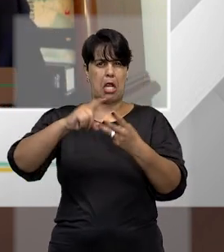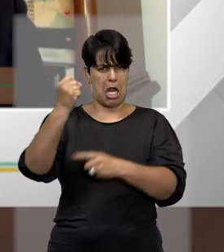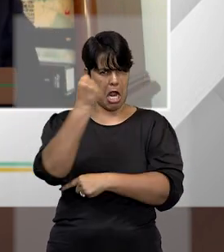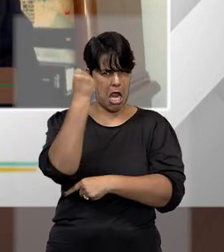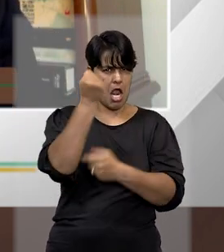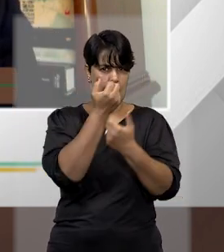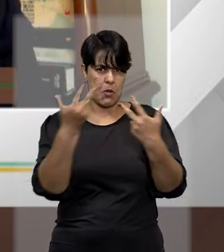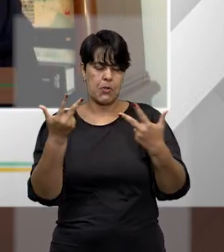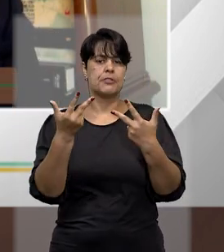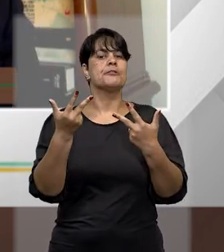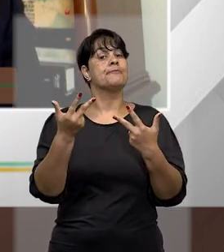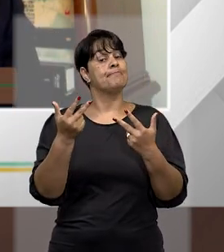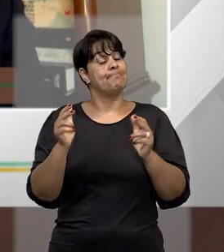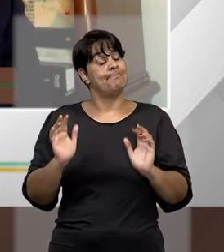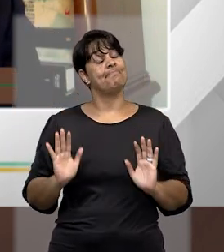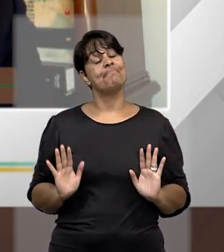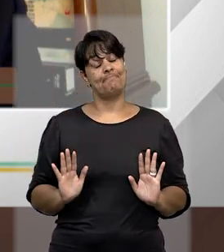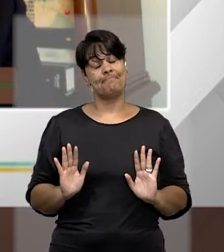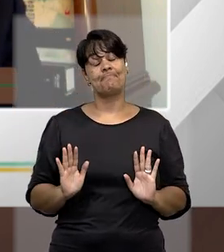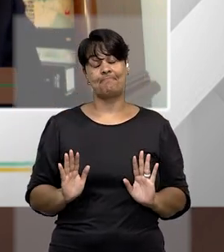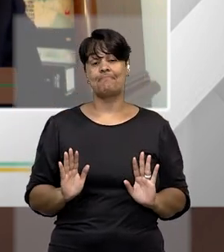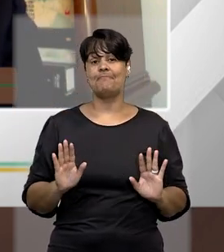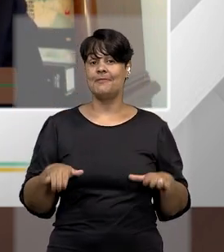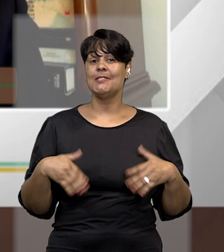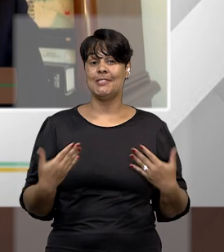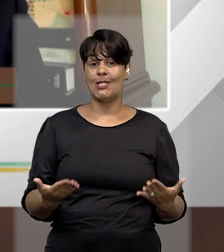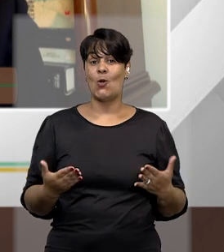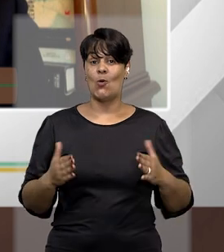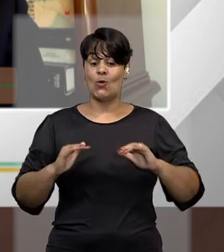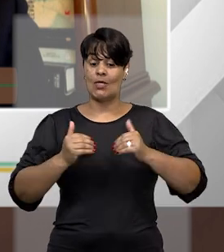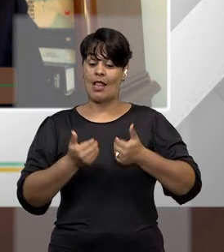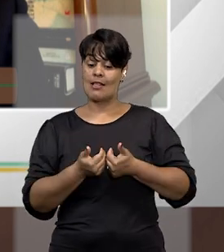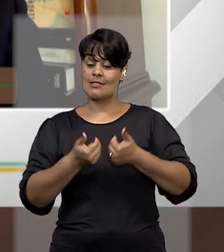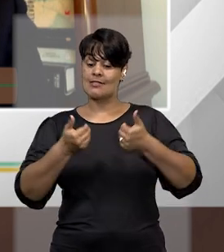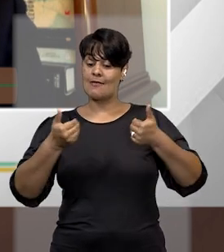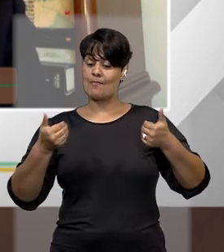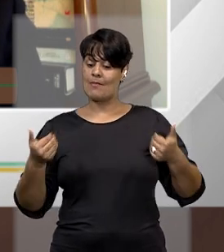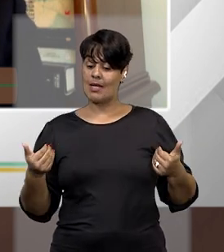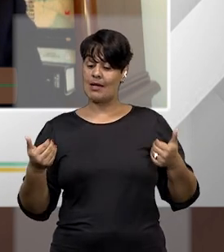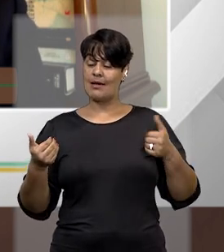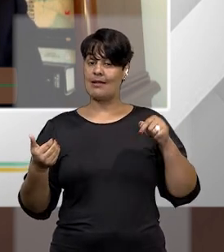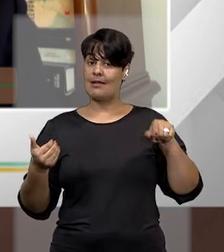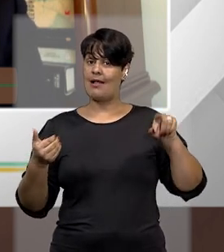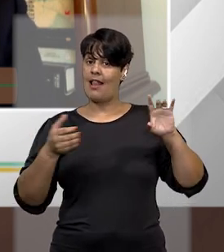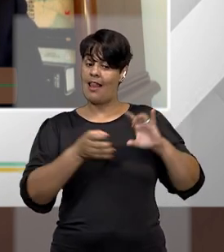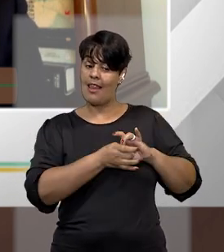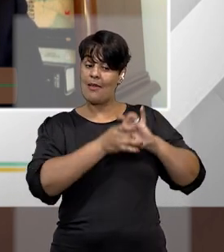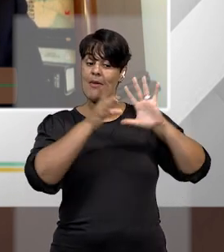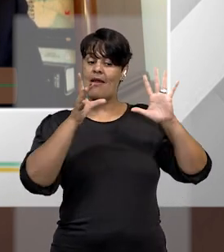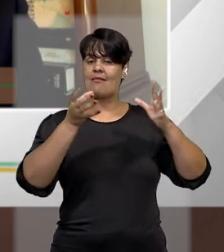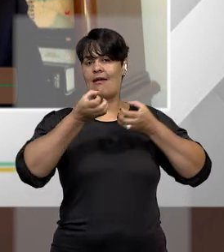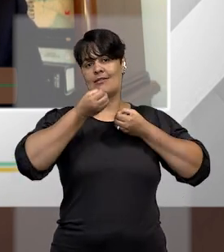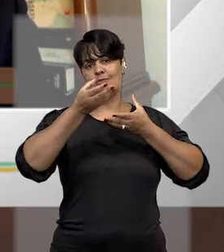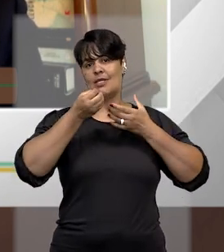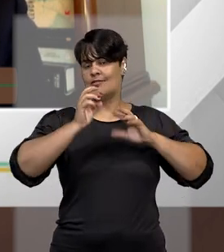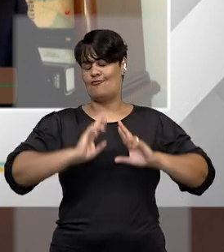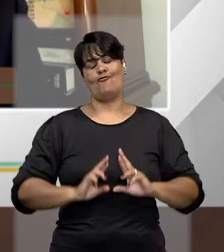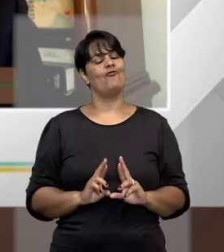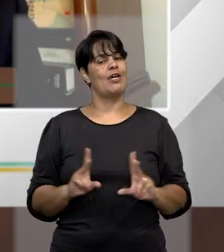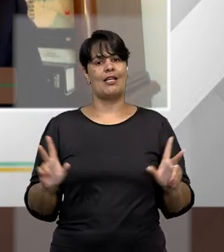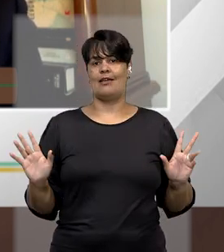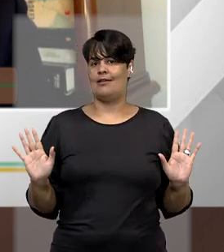deixa completamente de fora qualquer alegação de liberdade de expressão. Por quê? Veja, eu posso